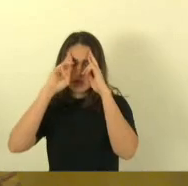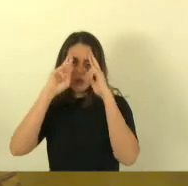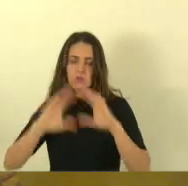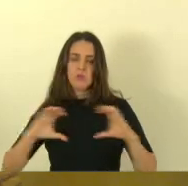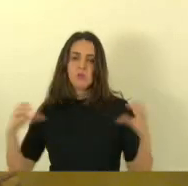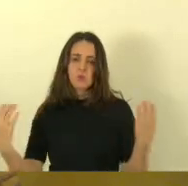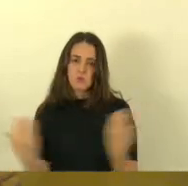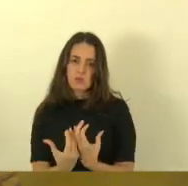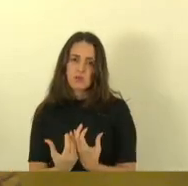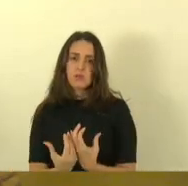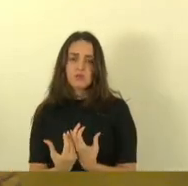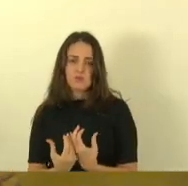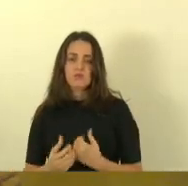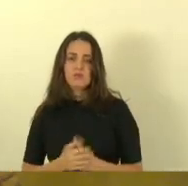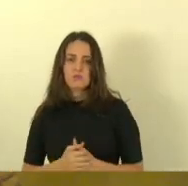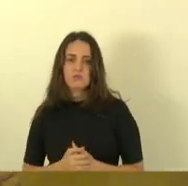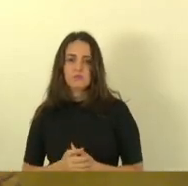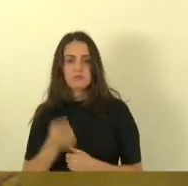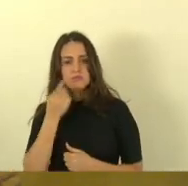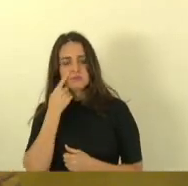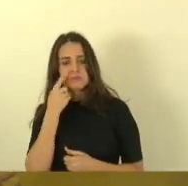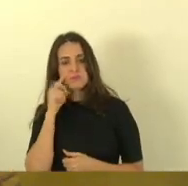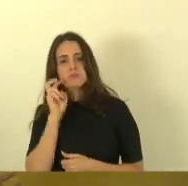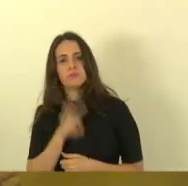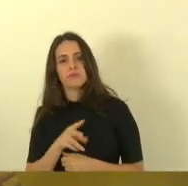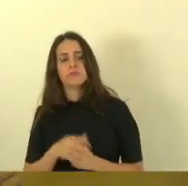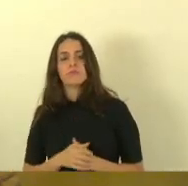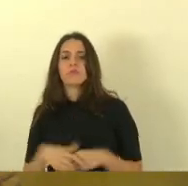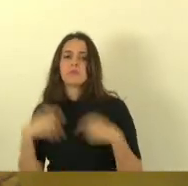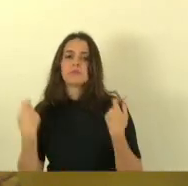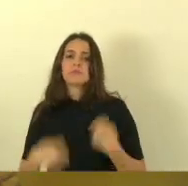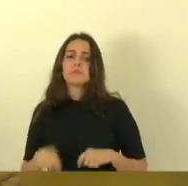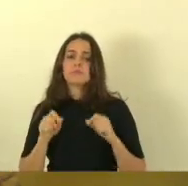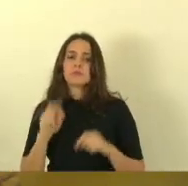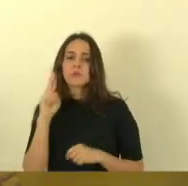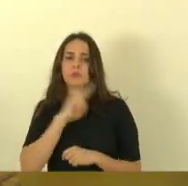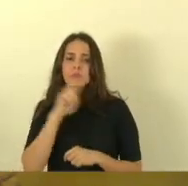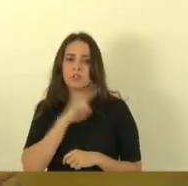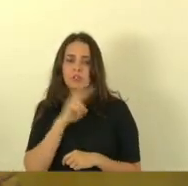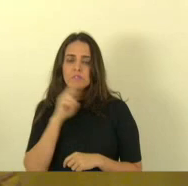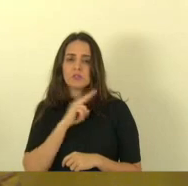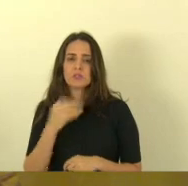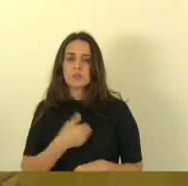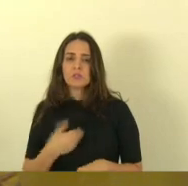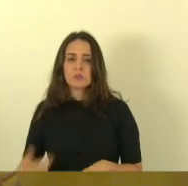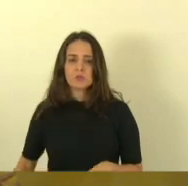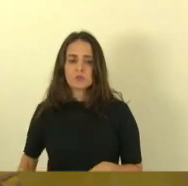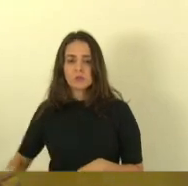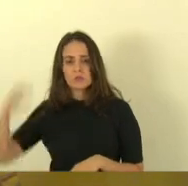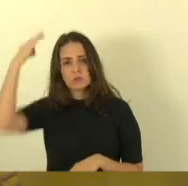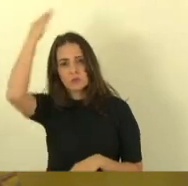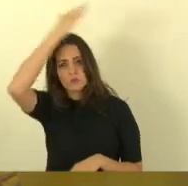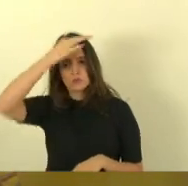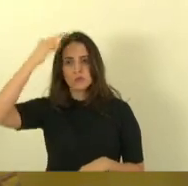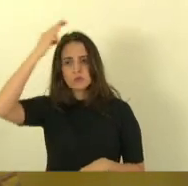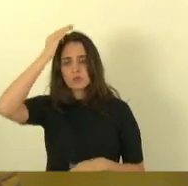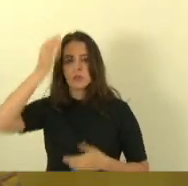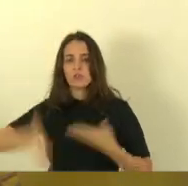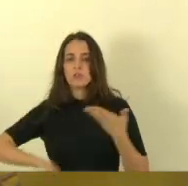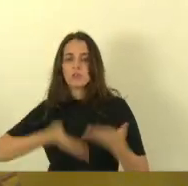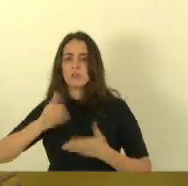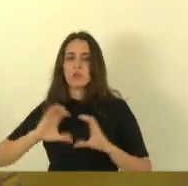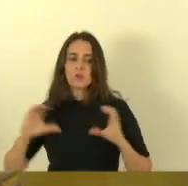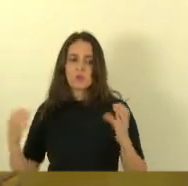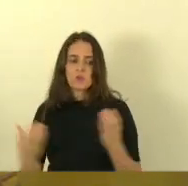comunidade Nova Almeida o que nós estamos vendo lá então é preciso que urgentemente o governo do estado do espírito santo atenda aquela comunidade